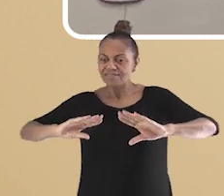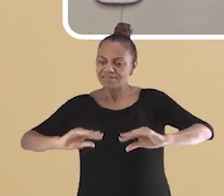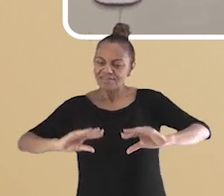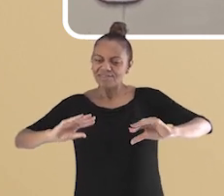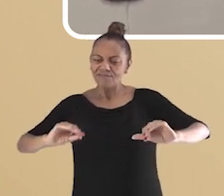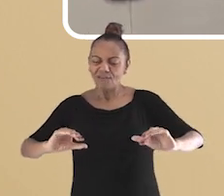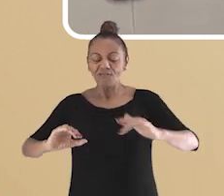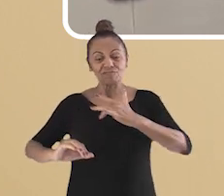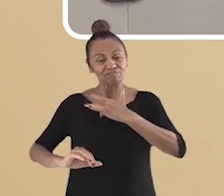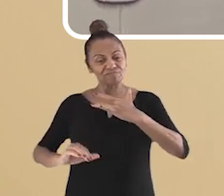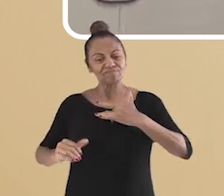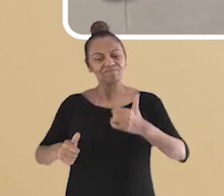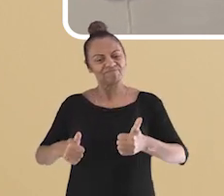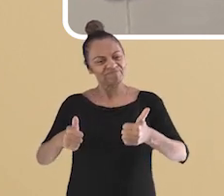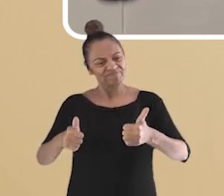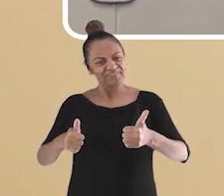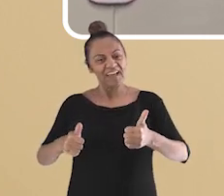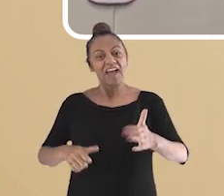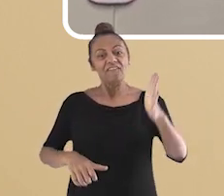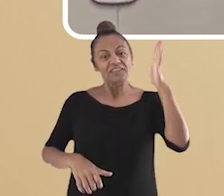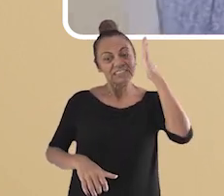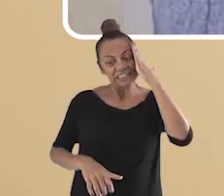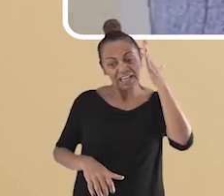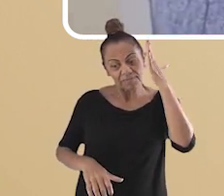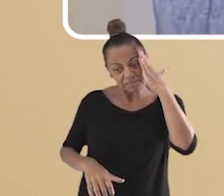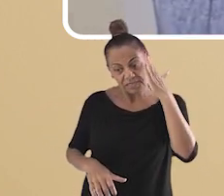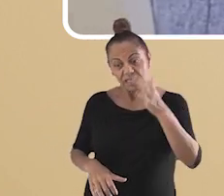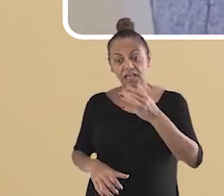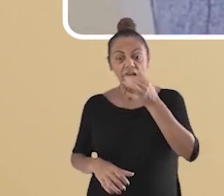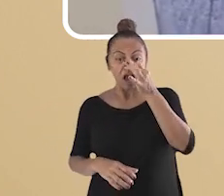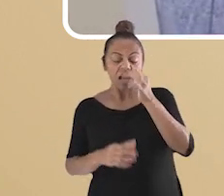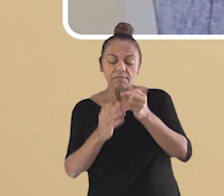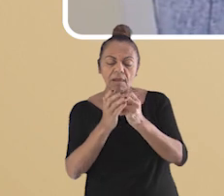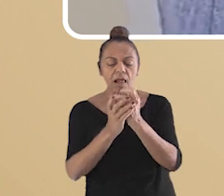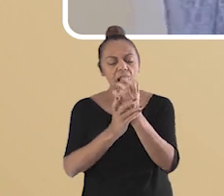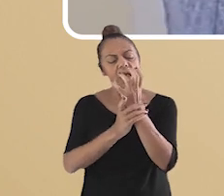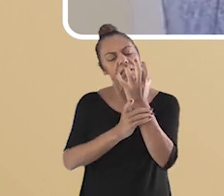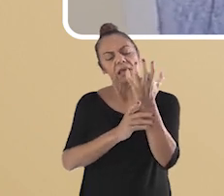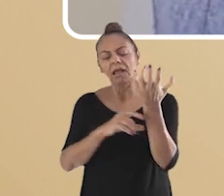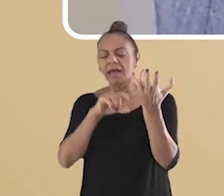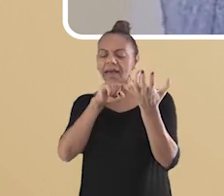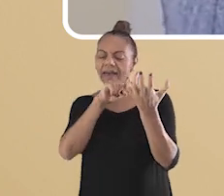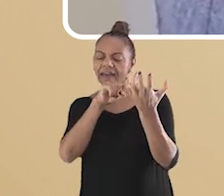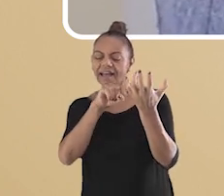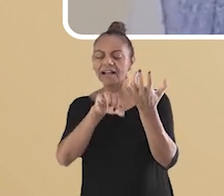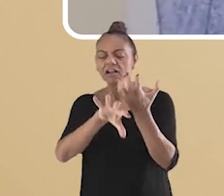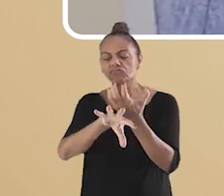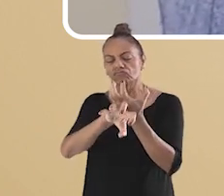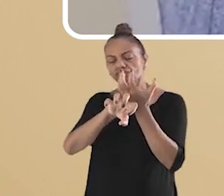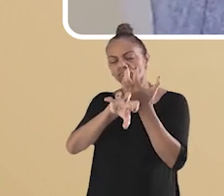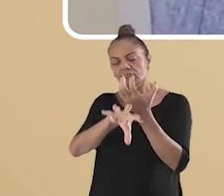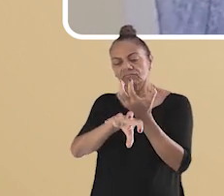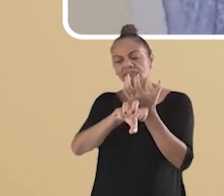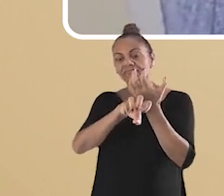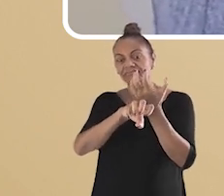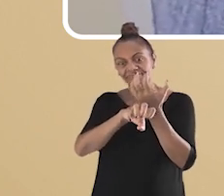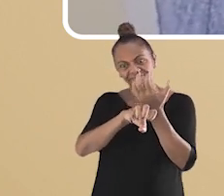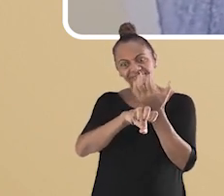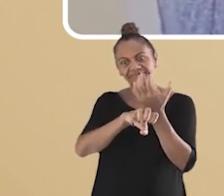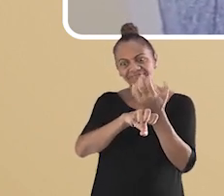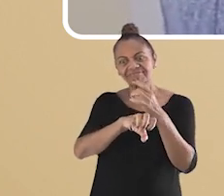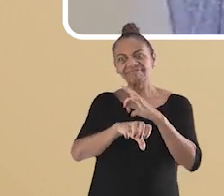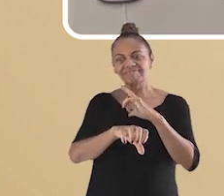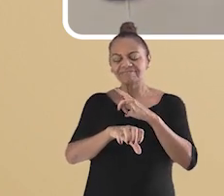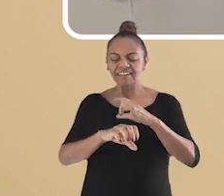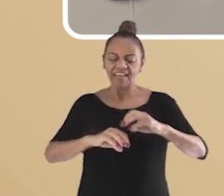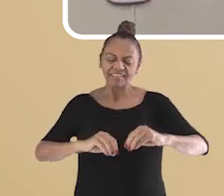Vocês sabiam que as raízes das plantas também respiram? Então, a terra possui espaços vazios, também chamados